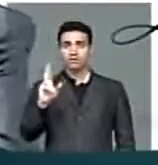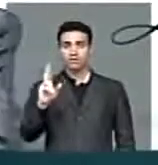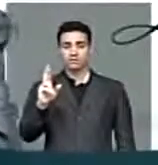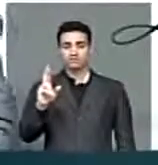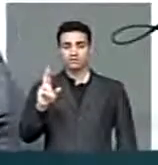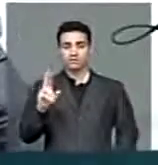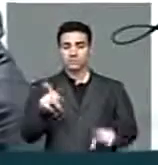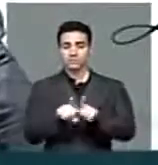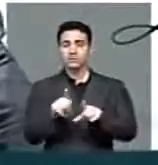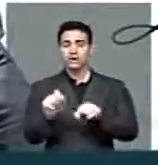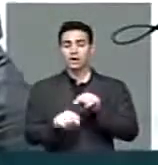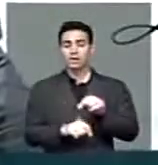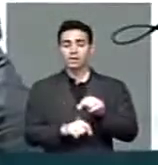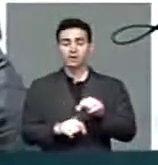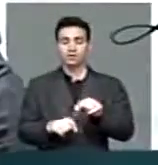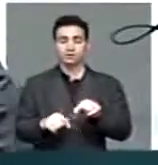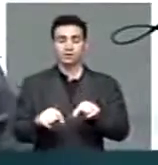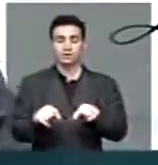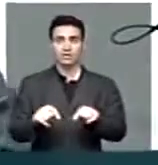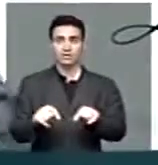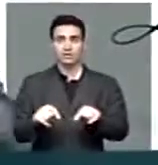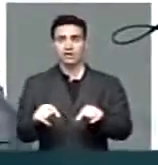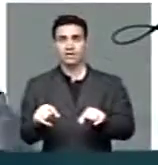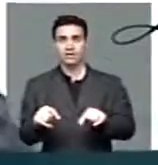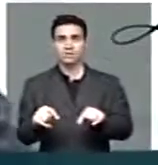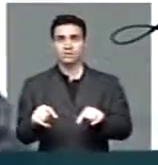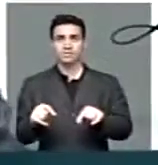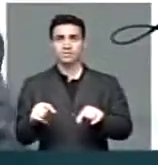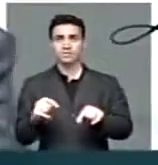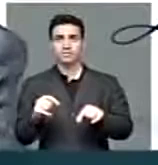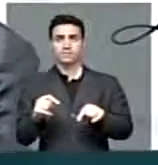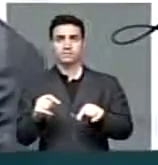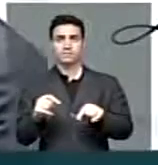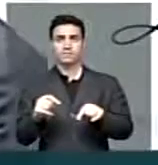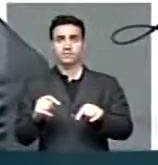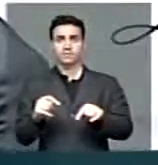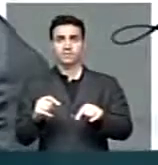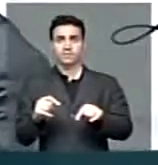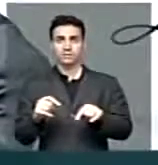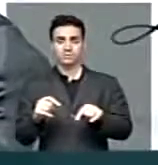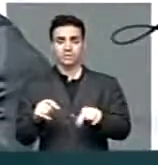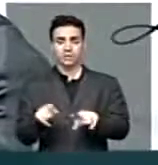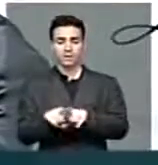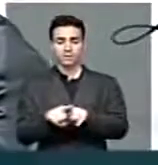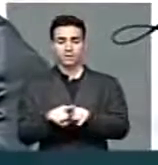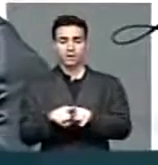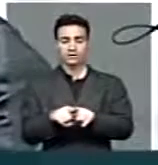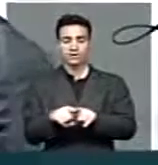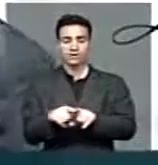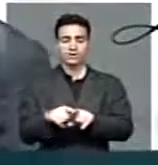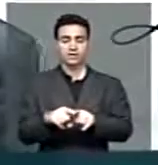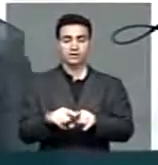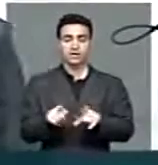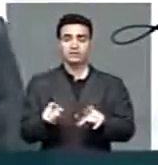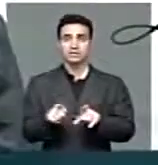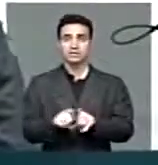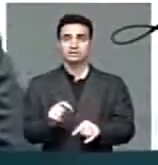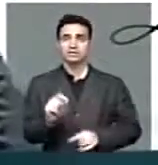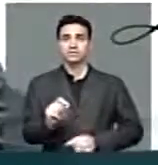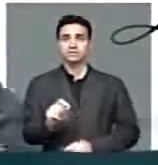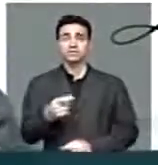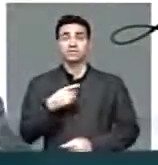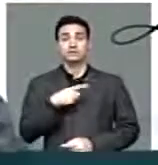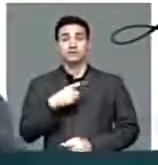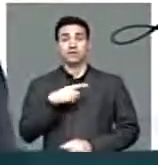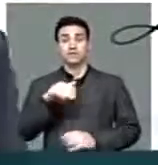não sei como que é essa caixa preta Mas quando é um período que não é o período de alta estação, nós temos